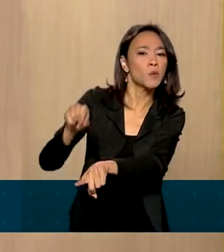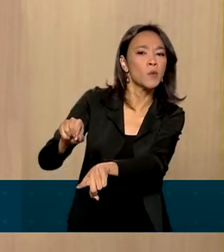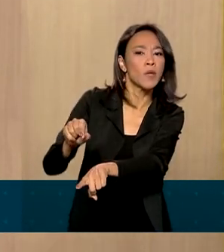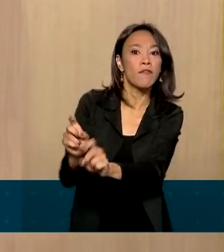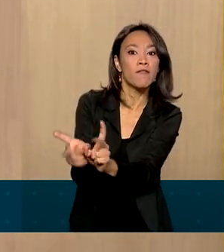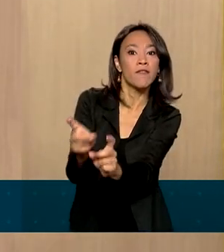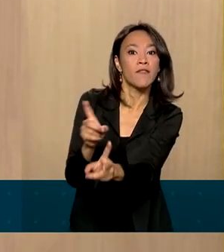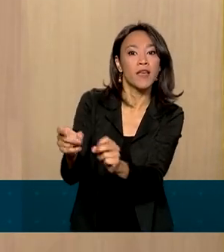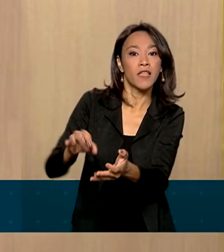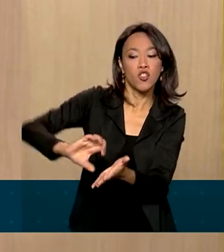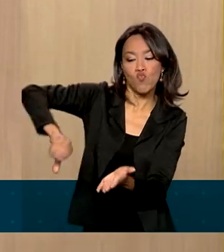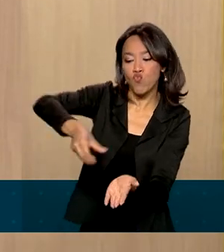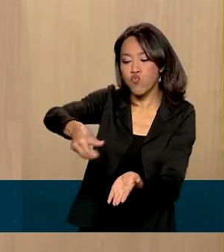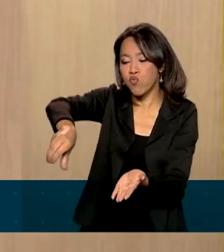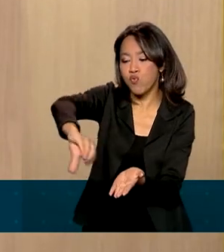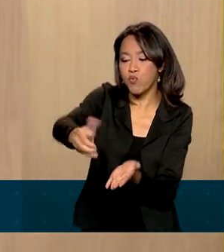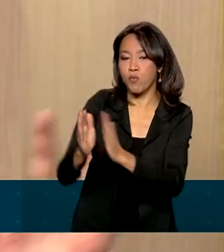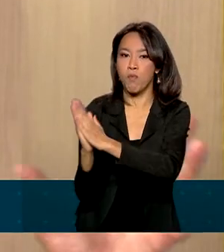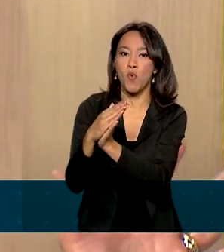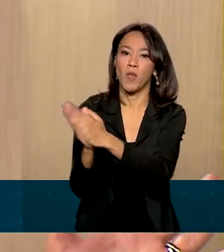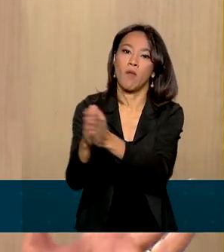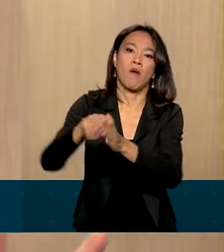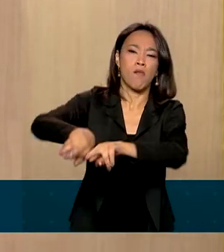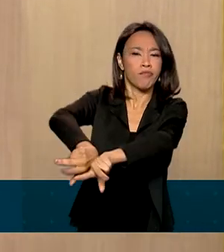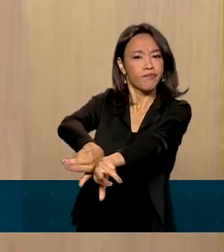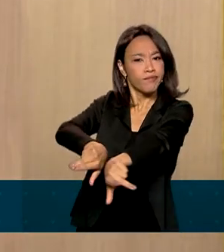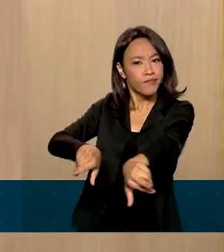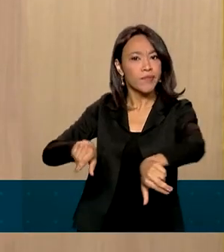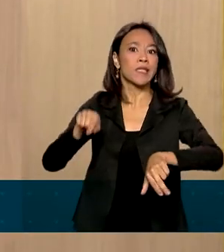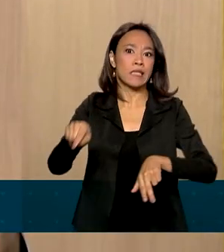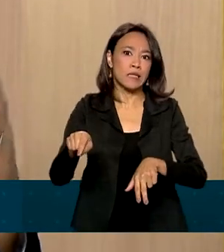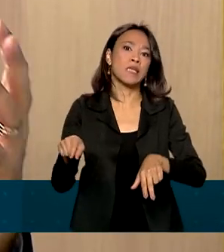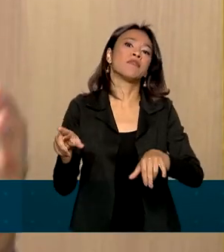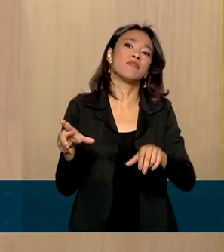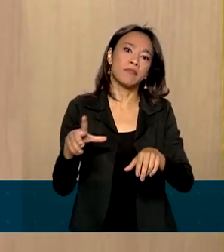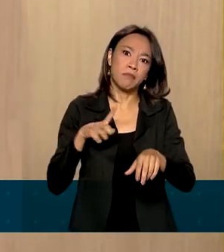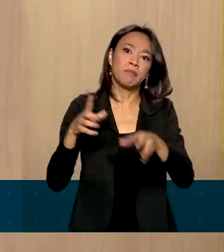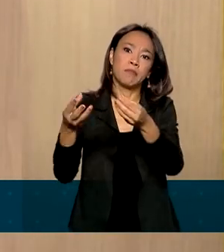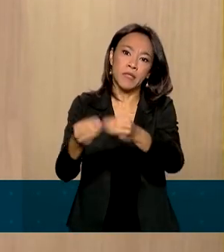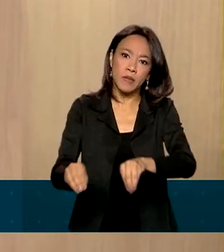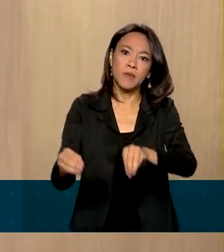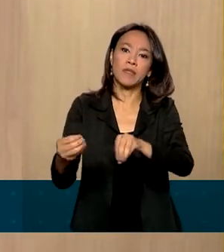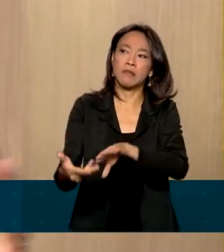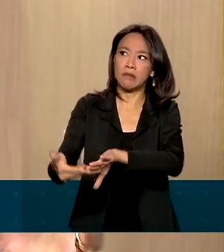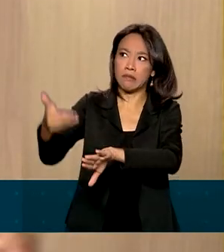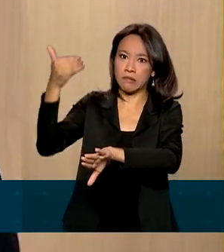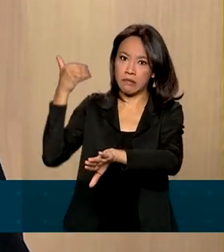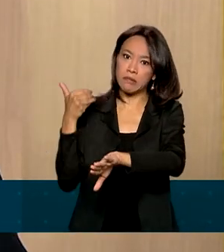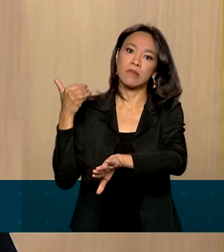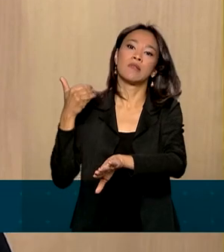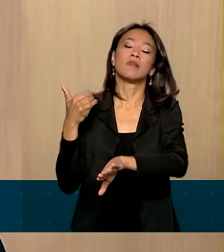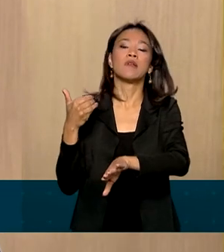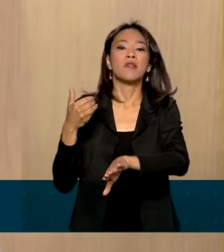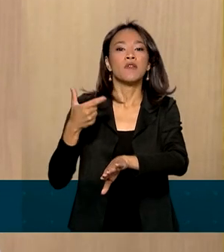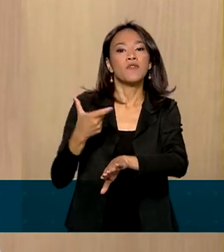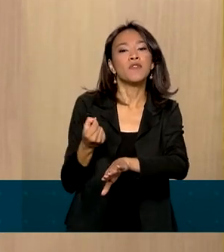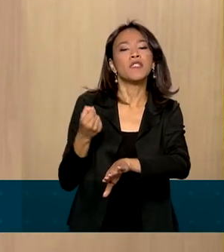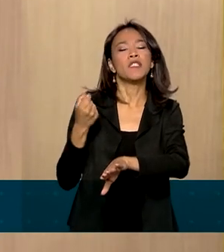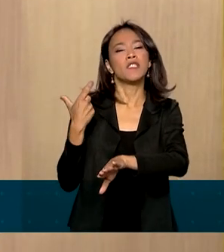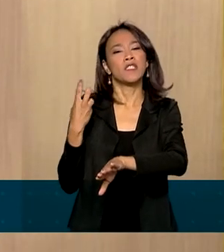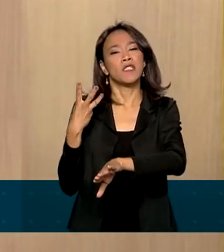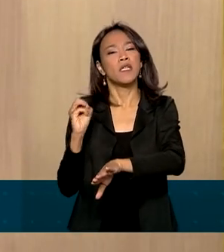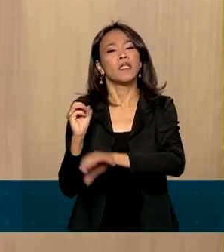brinquedos, que sofreu muito, como nós sabemos, com a abertura da economia. 20 anos atrás, 30 anos atrás, lá em